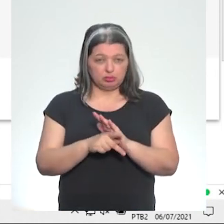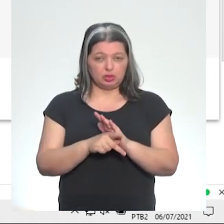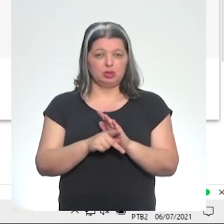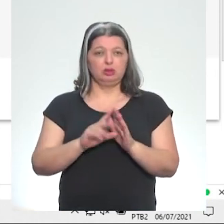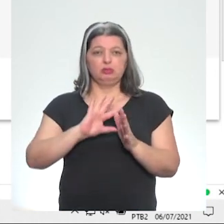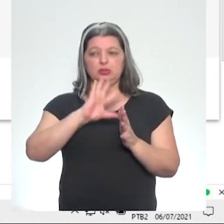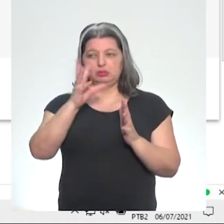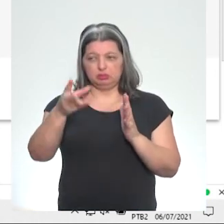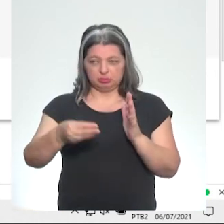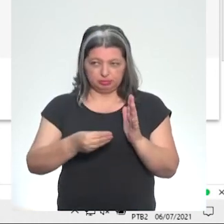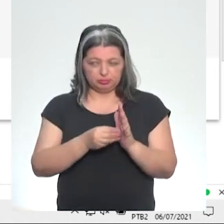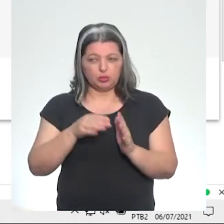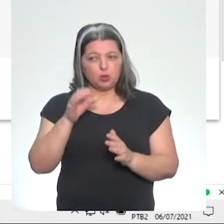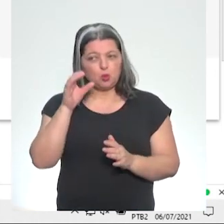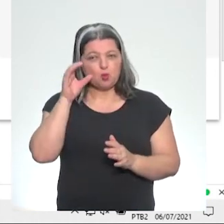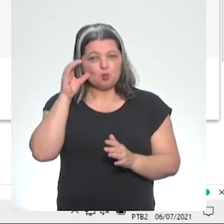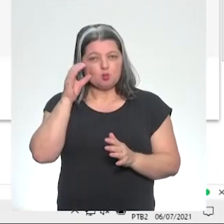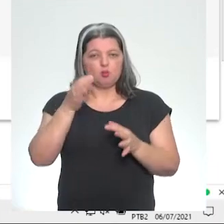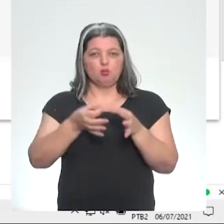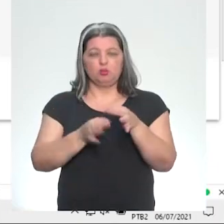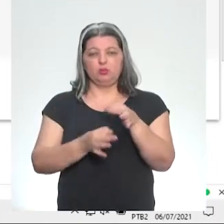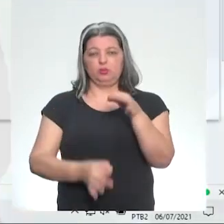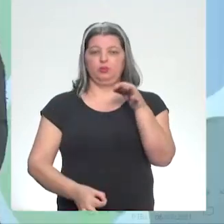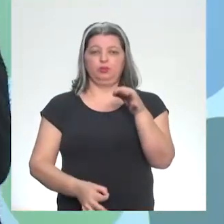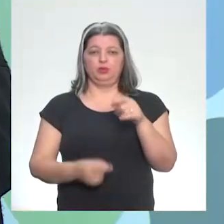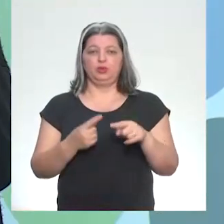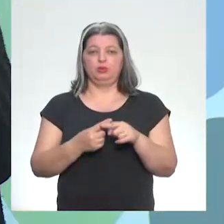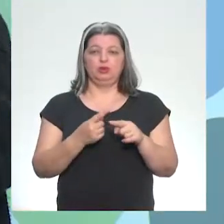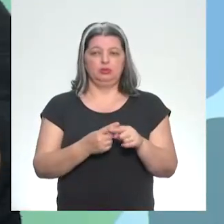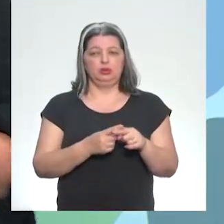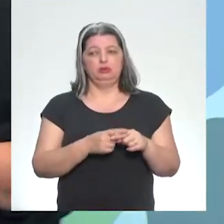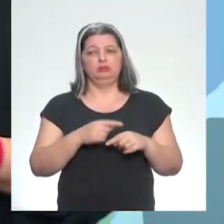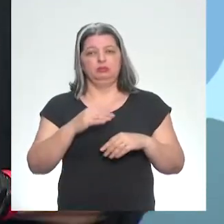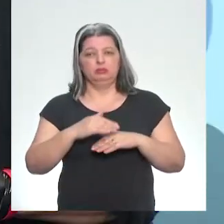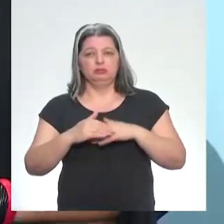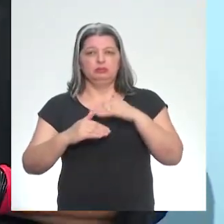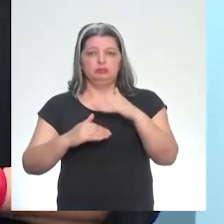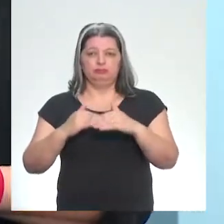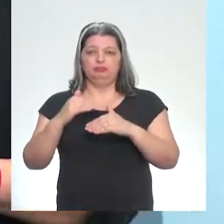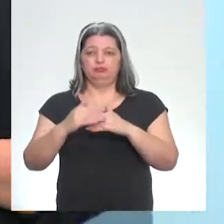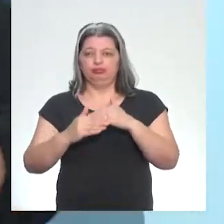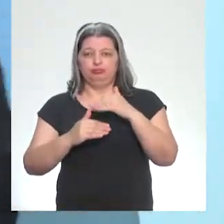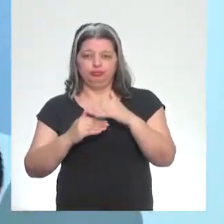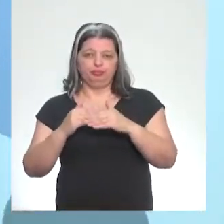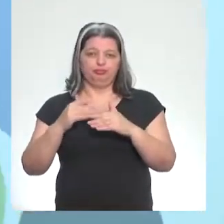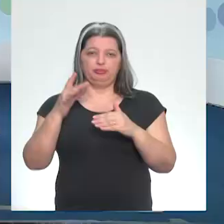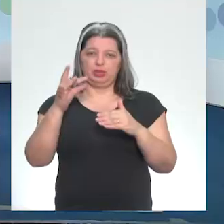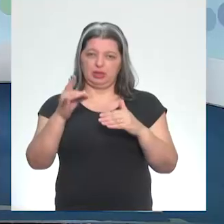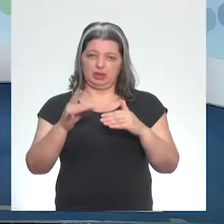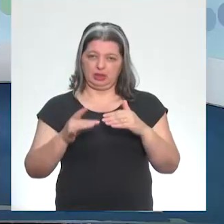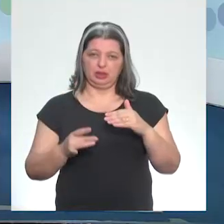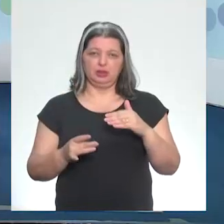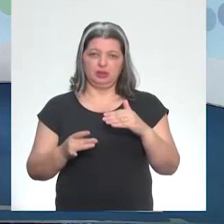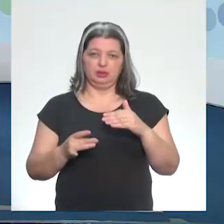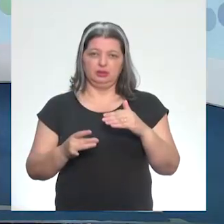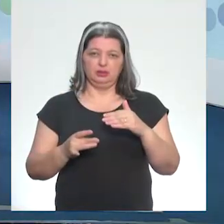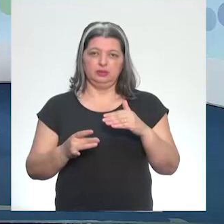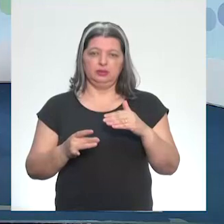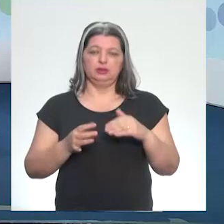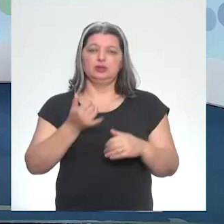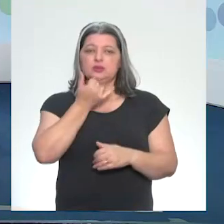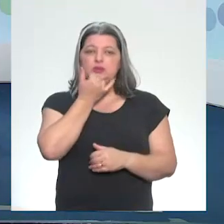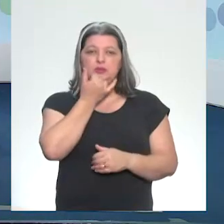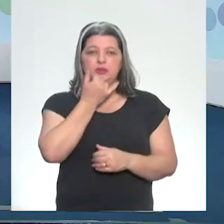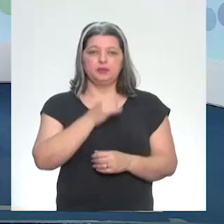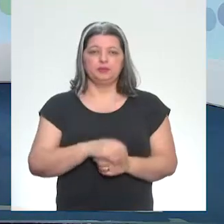são imensos. É porque o passo a passo, detalhado, precisa estar muito claro. Eu vou para lá e eu... Desculpa, Belo.